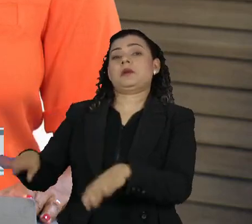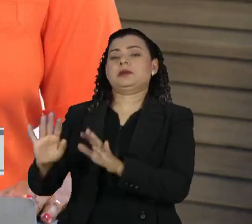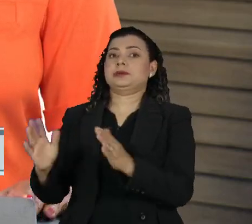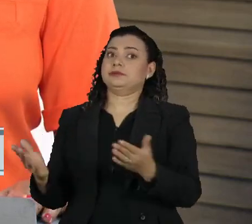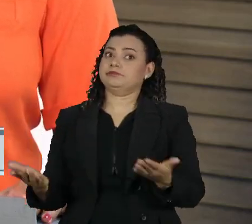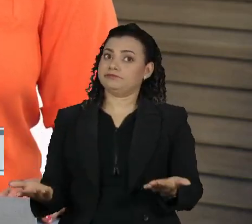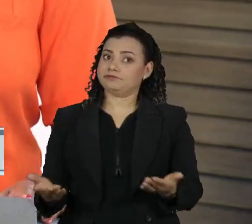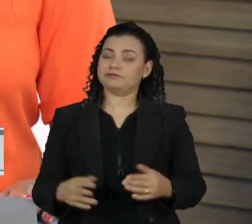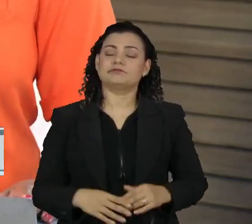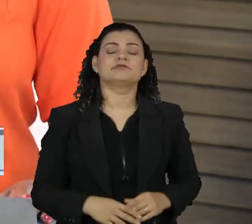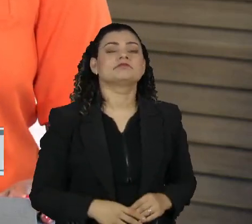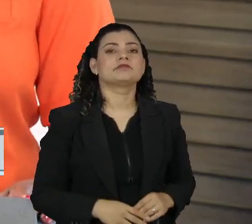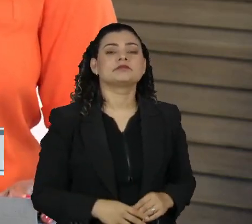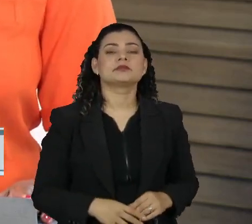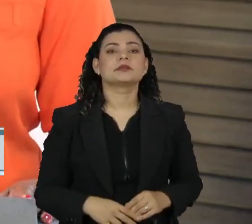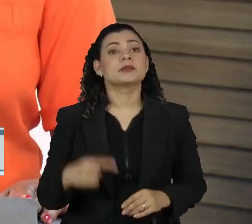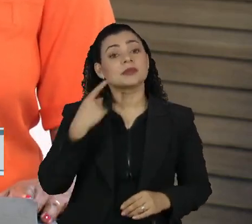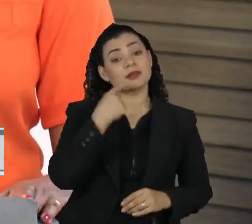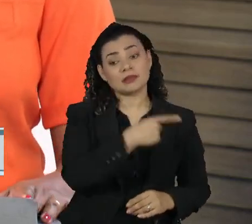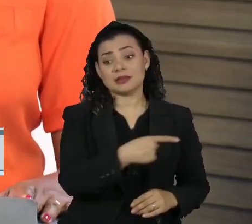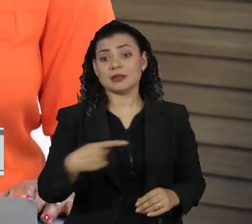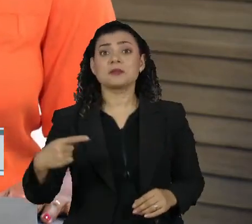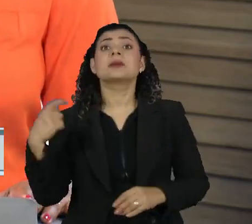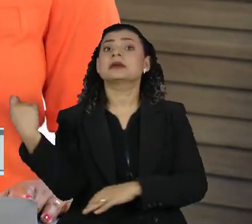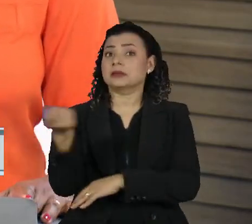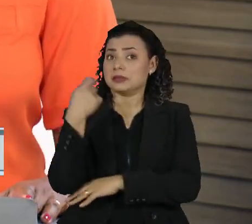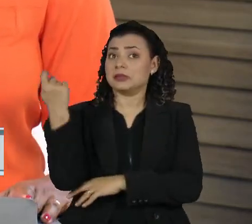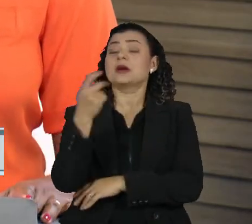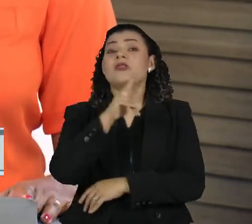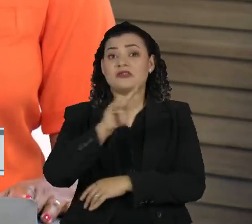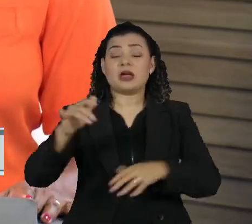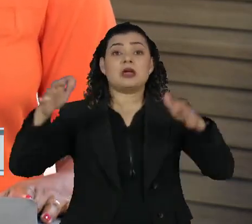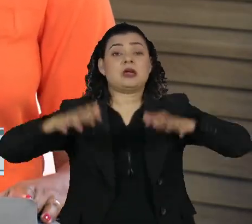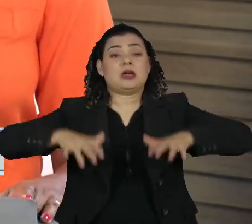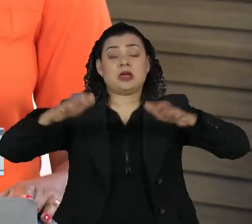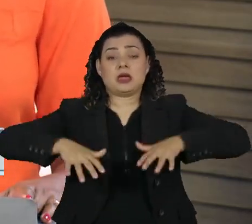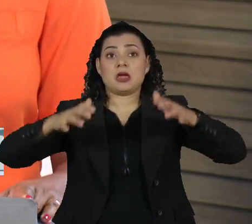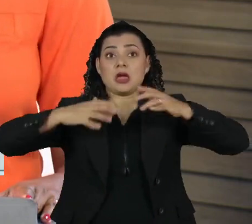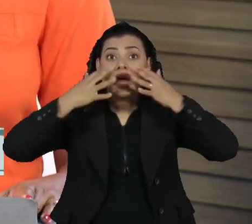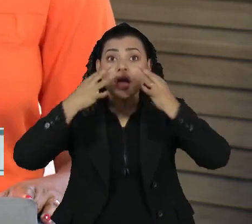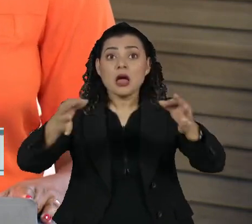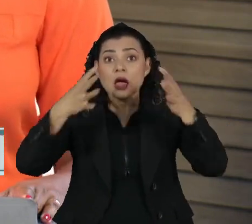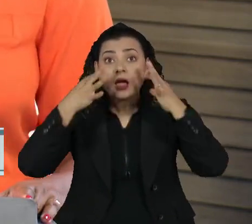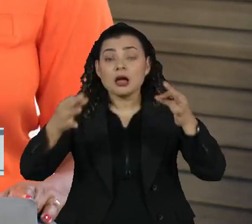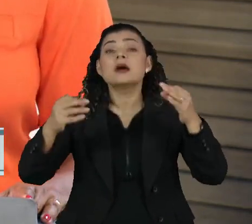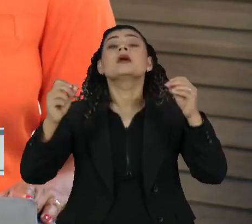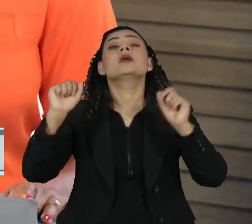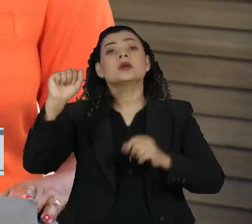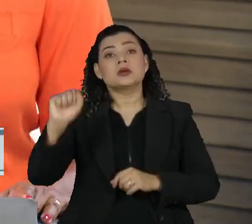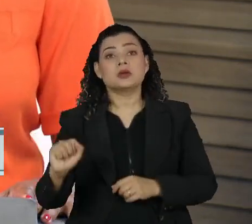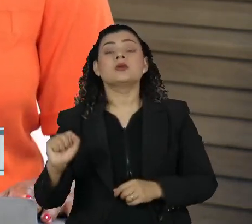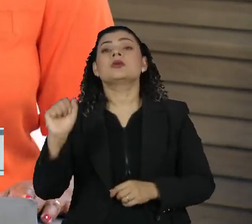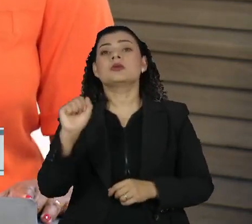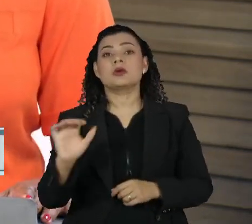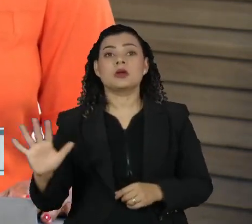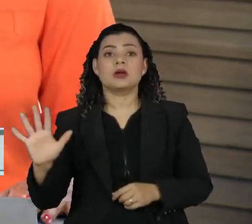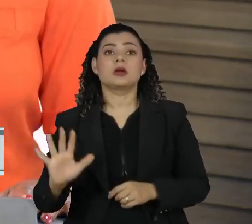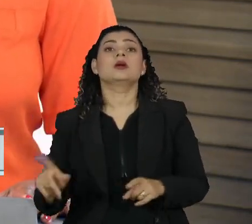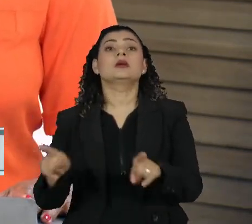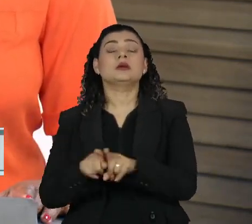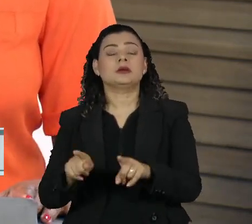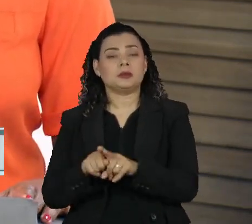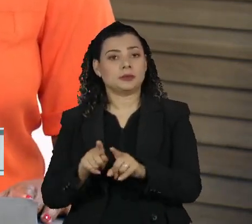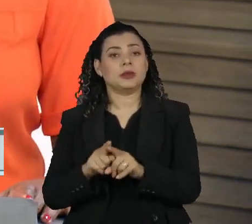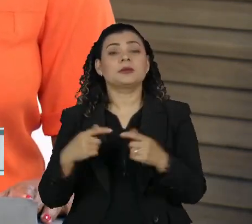Nova previsão de temporais para o Rio Grande do Sul e alerta para lagamentos nas regiões sul e sudoeste do estado.